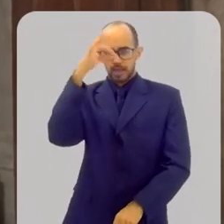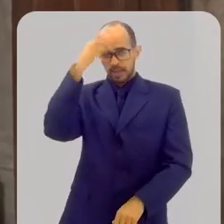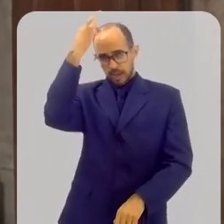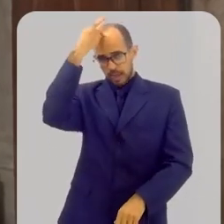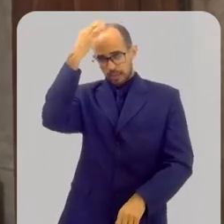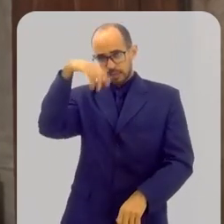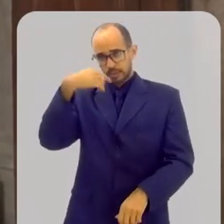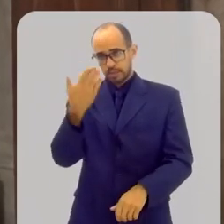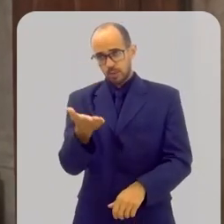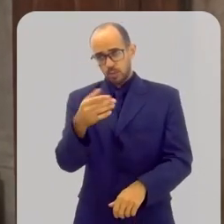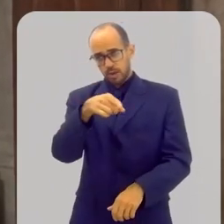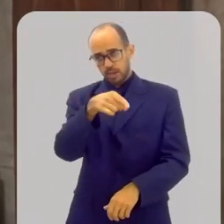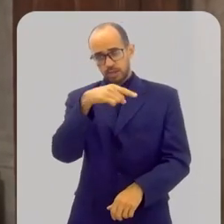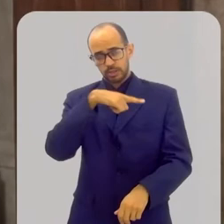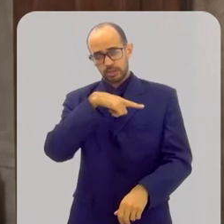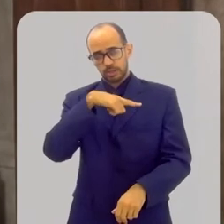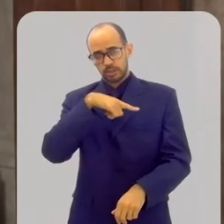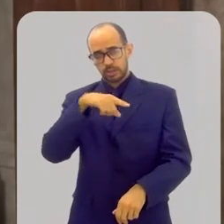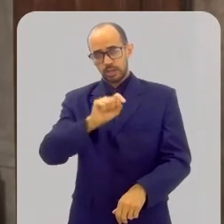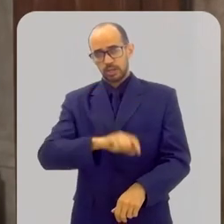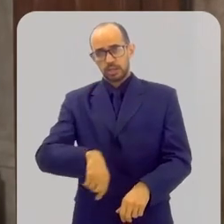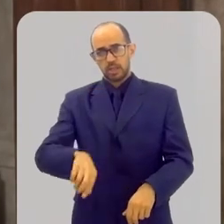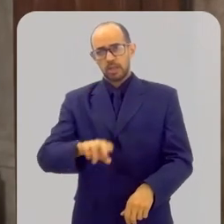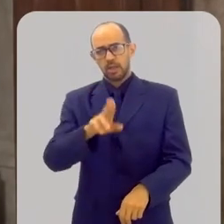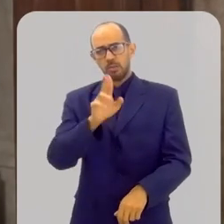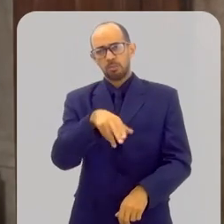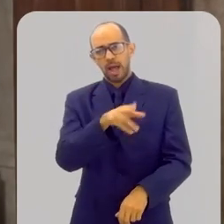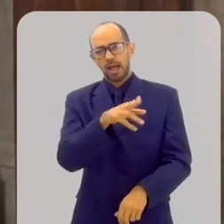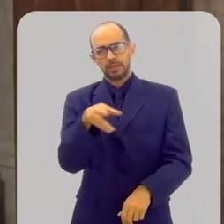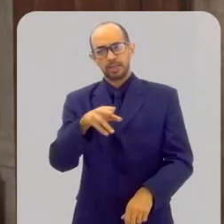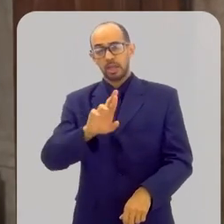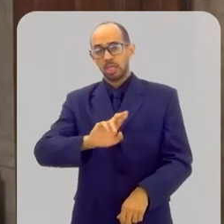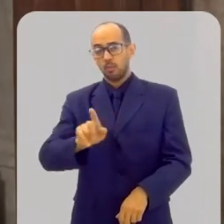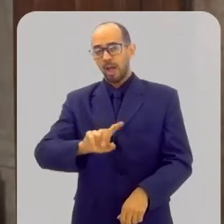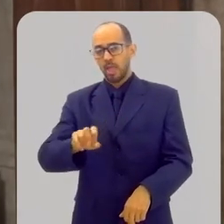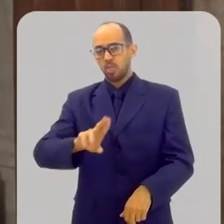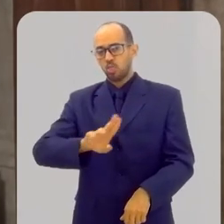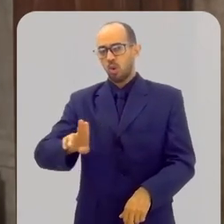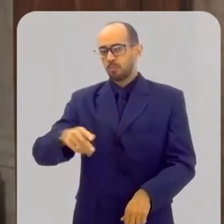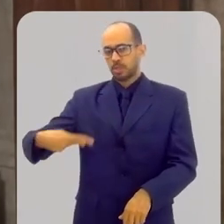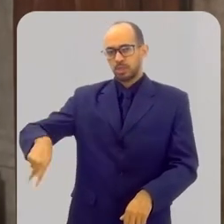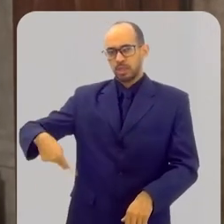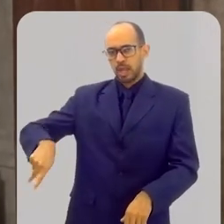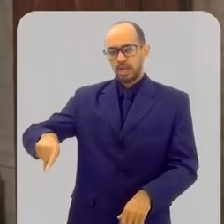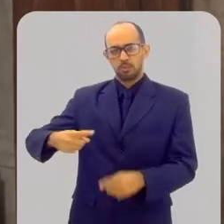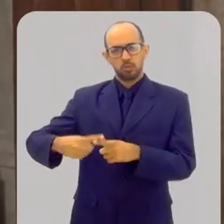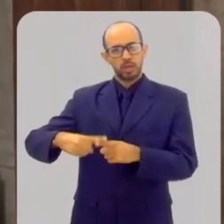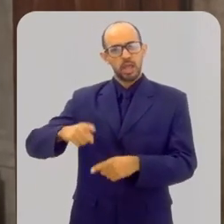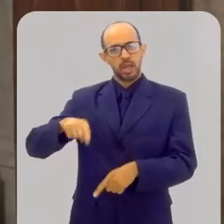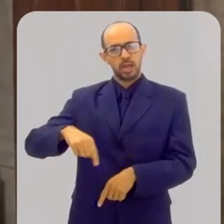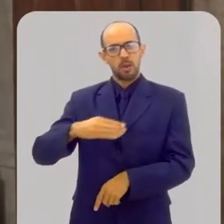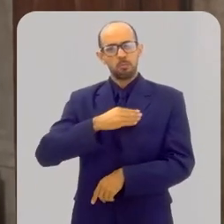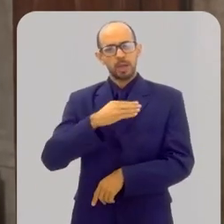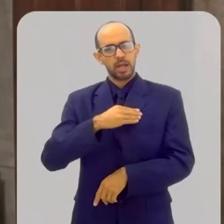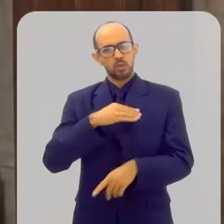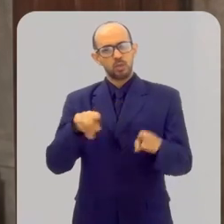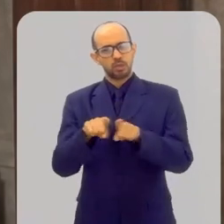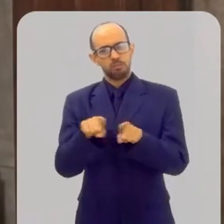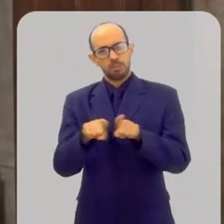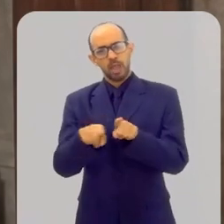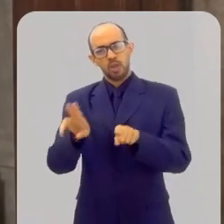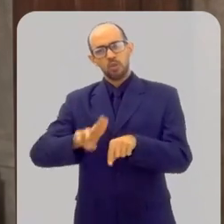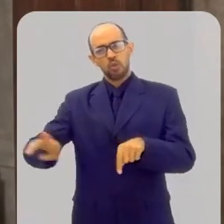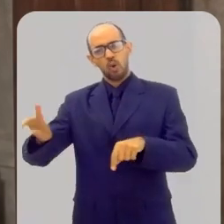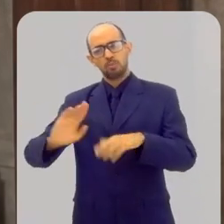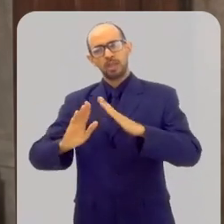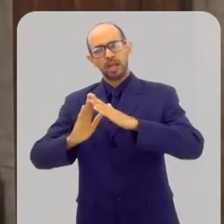pessoa é coberta com o poder sagrado. Não do padre, que é um humilde pecador, mas da própria igreja, que deu poder ao